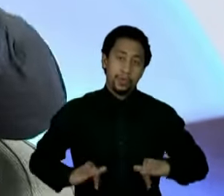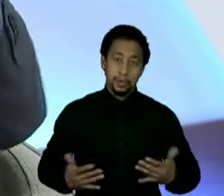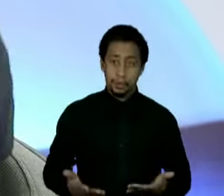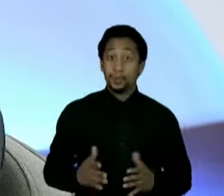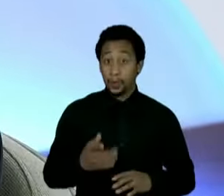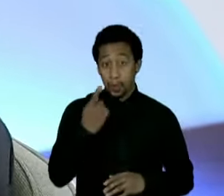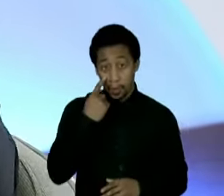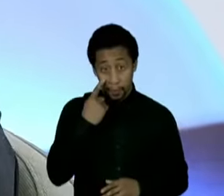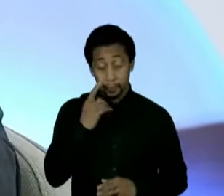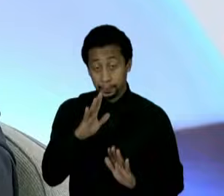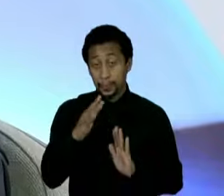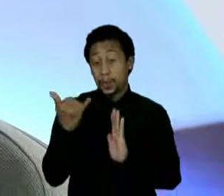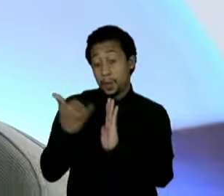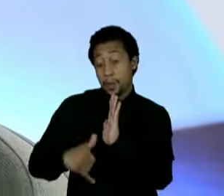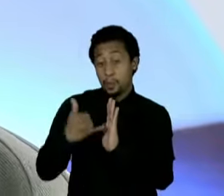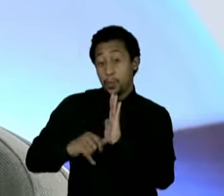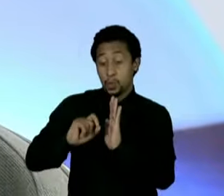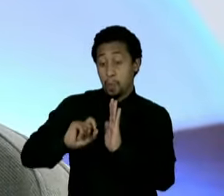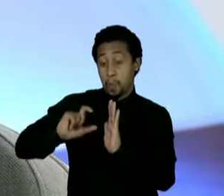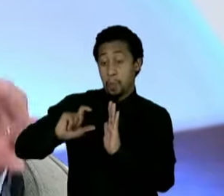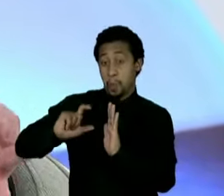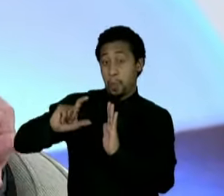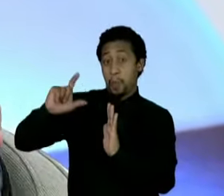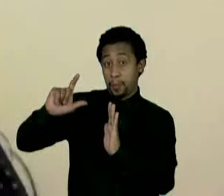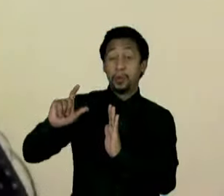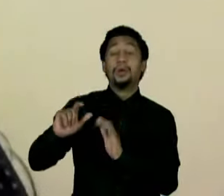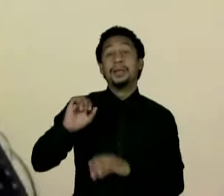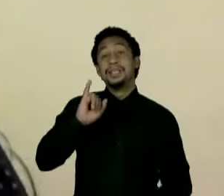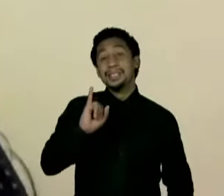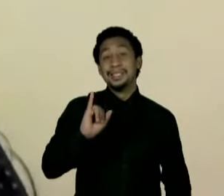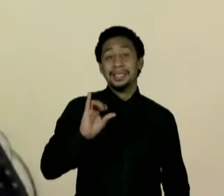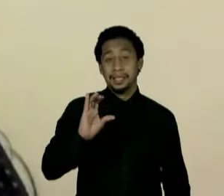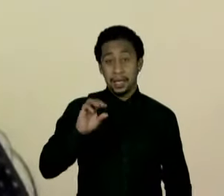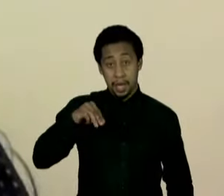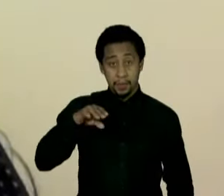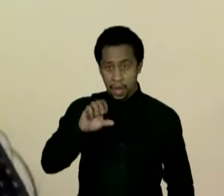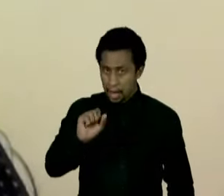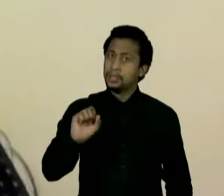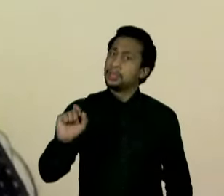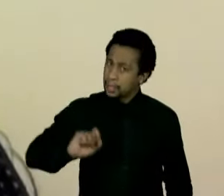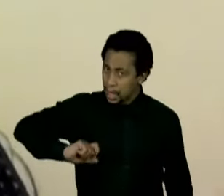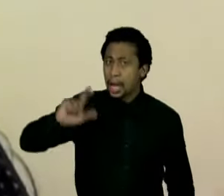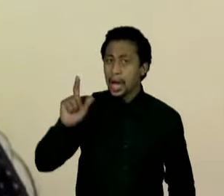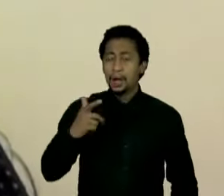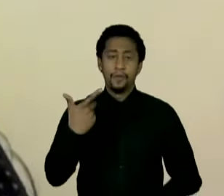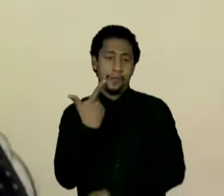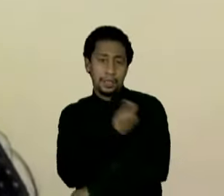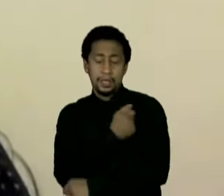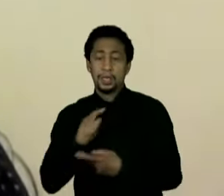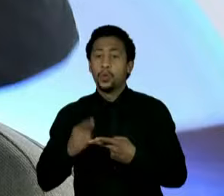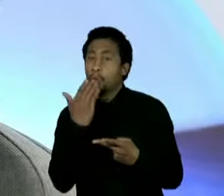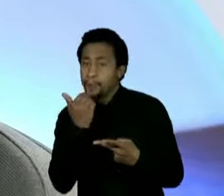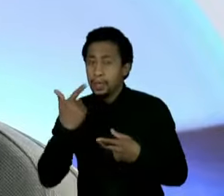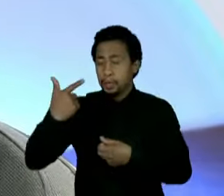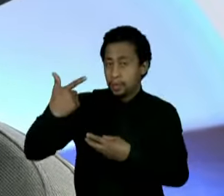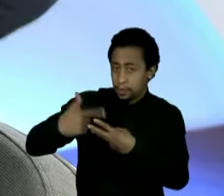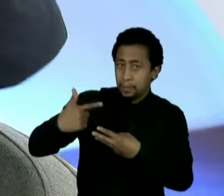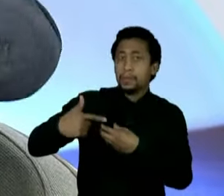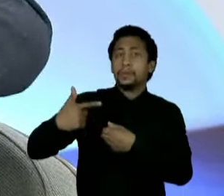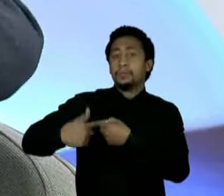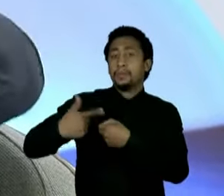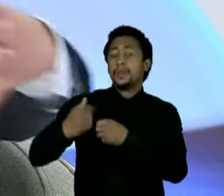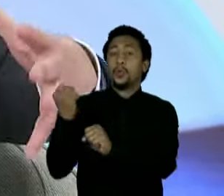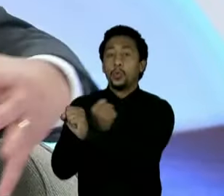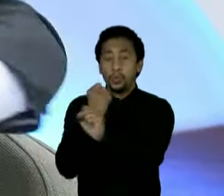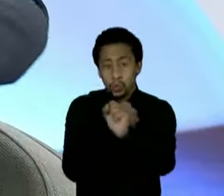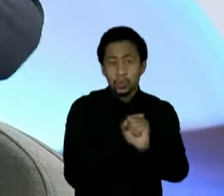nós aumentamos todos os impostos. O ICMS aumentou em todas as áreas. Aumentou comida, vacina, remédio, aumentou roupa, aumentou construção civil,